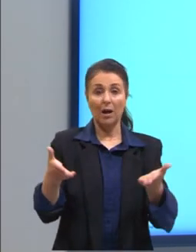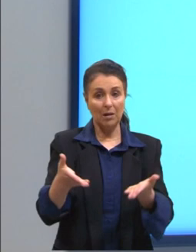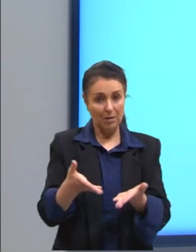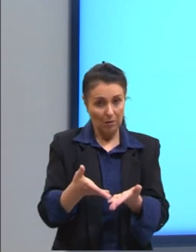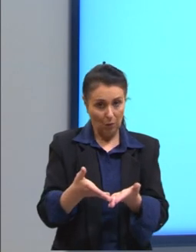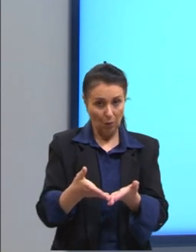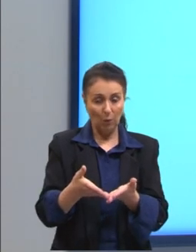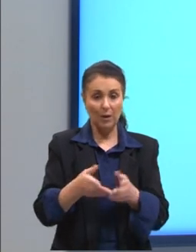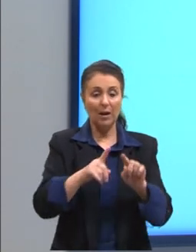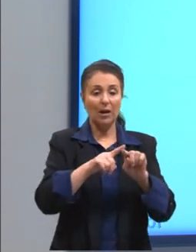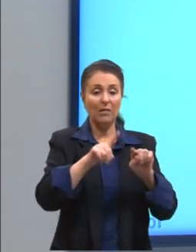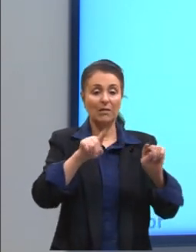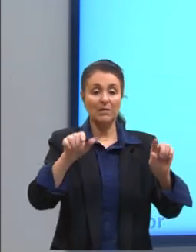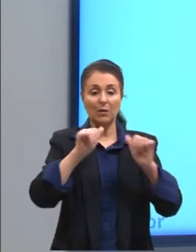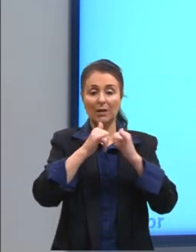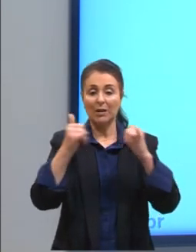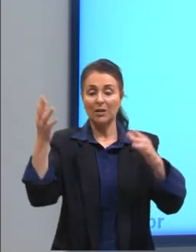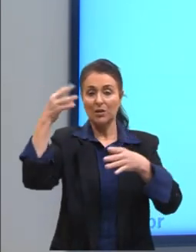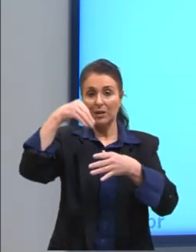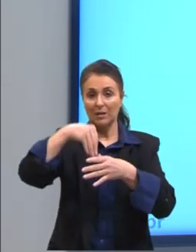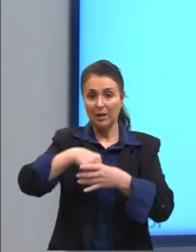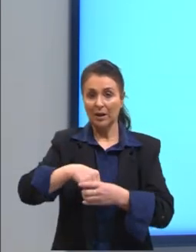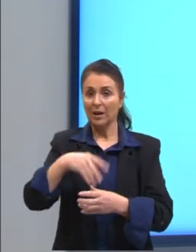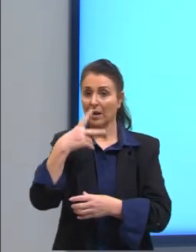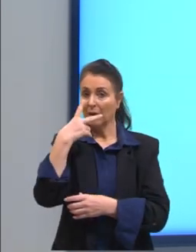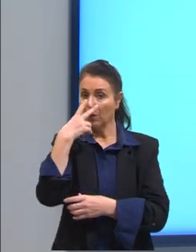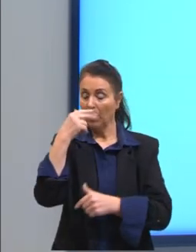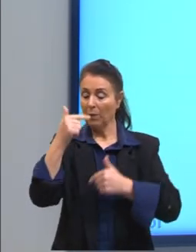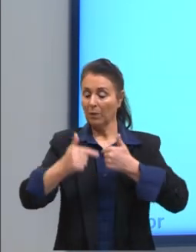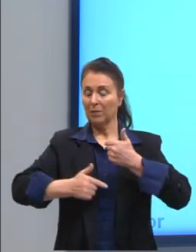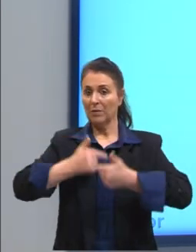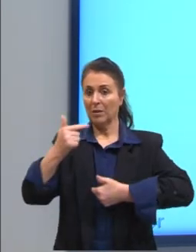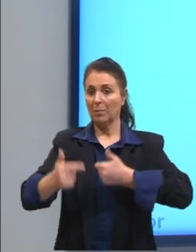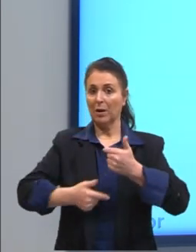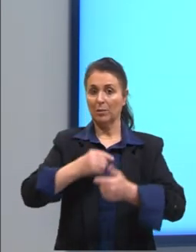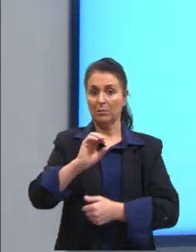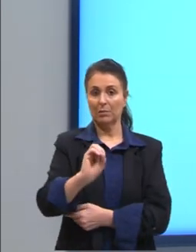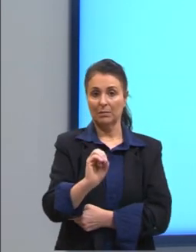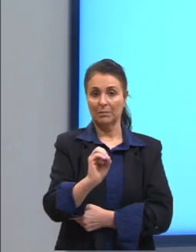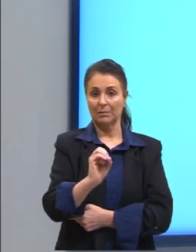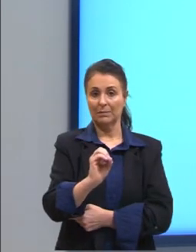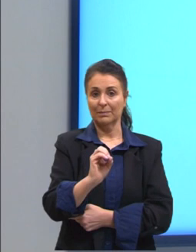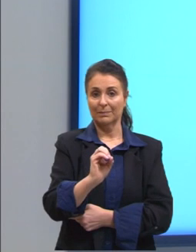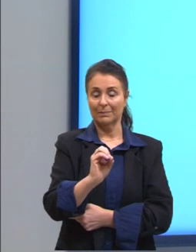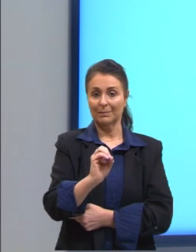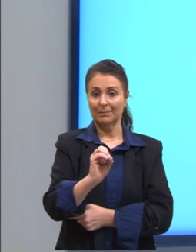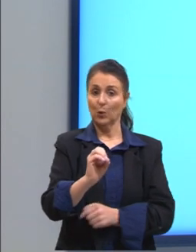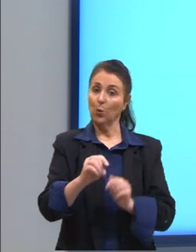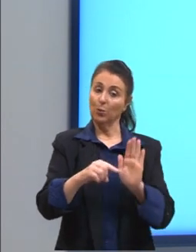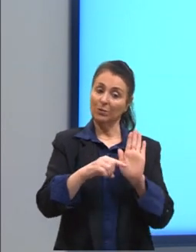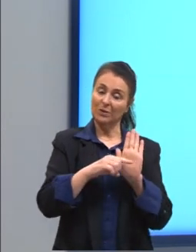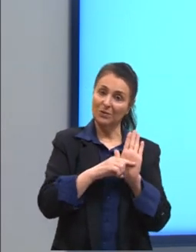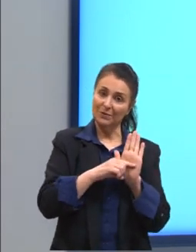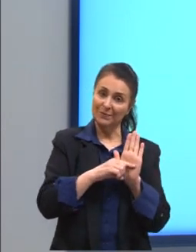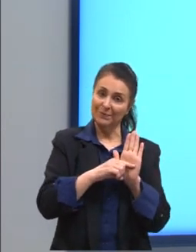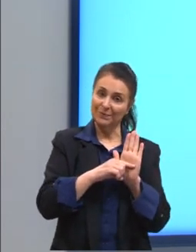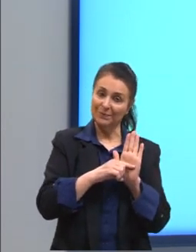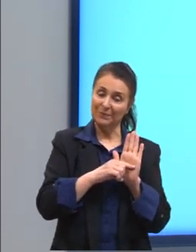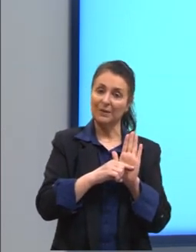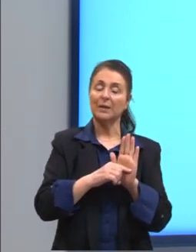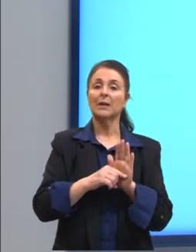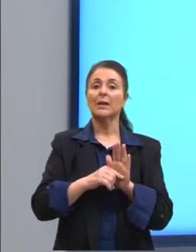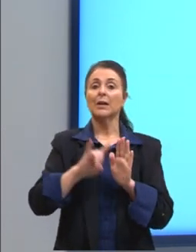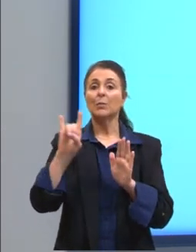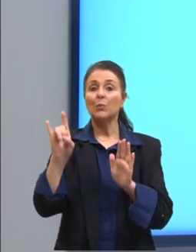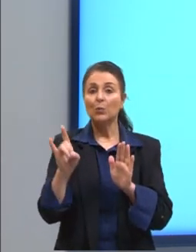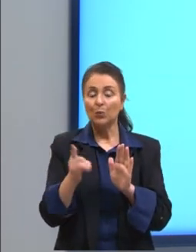variação da energia interna é igual ao trabalho negativo. E, por último, então, a transformação